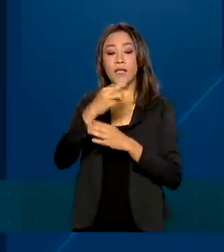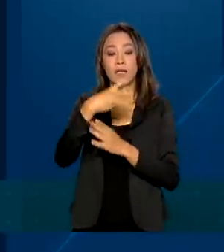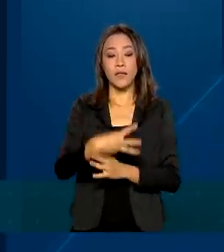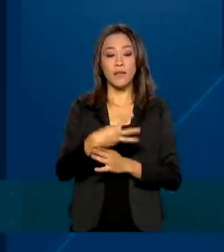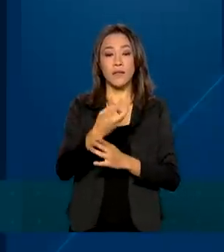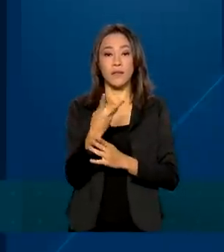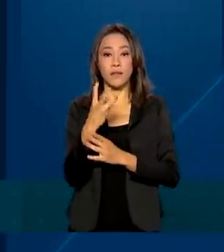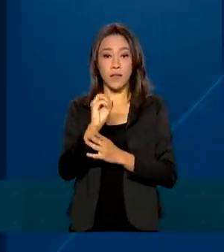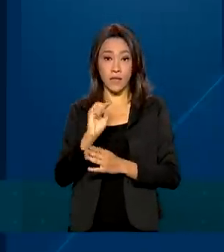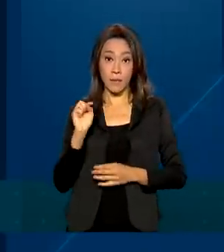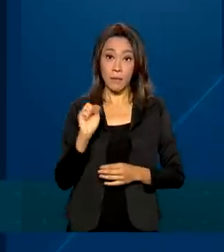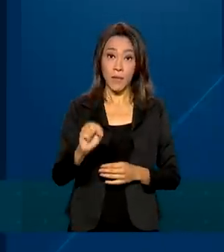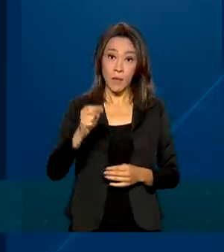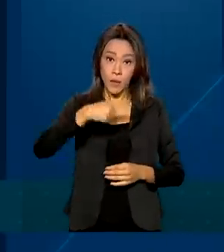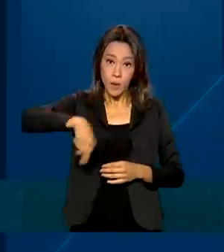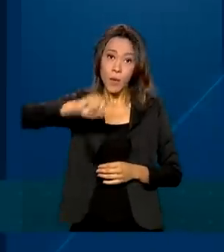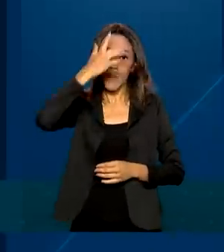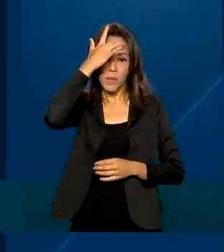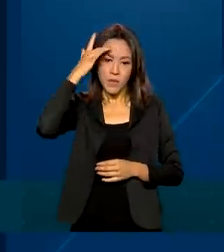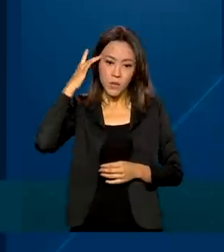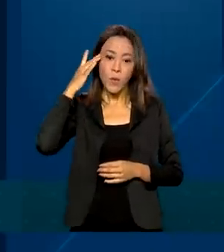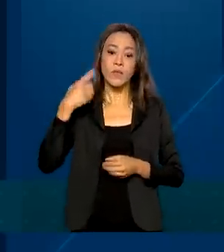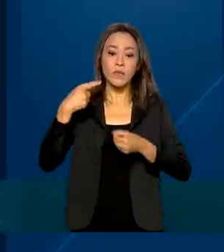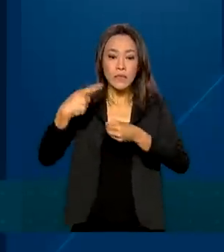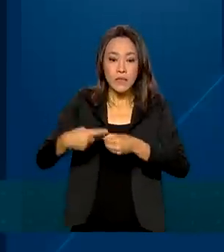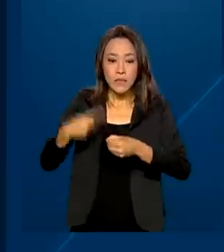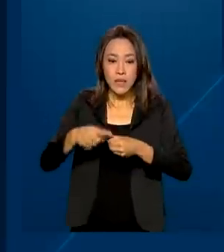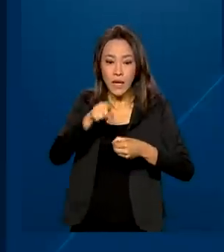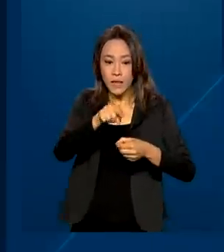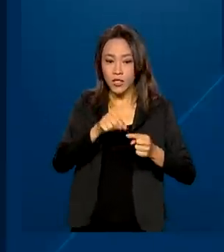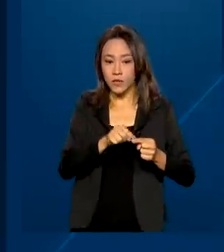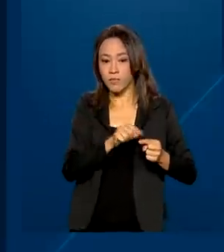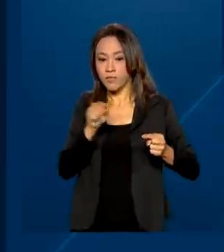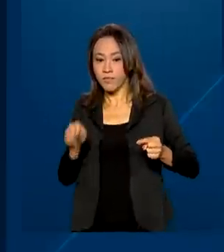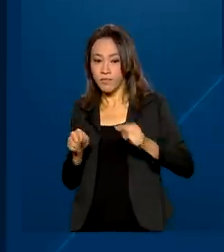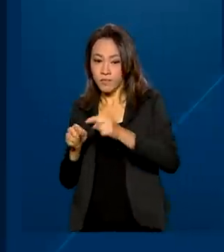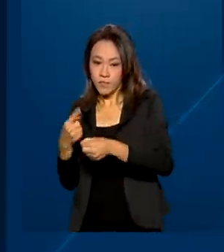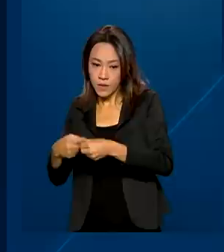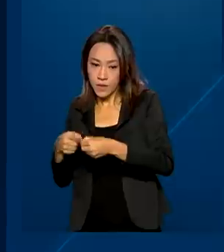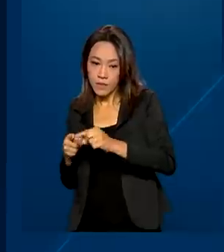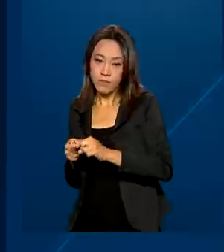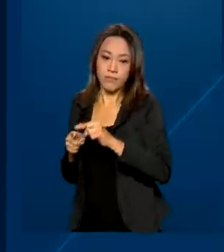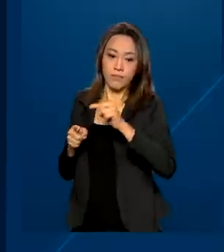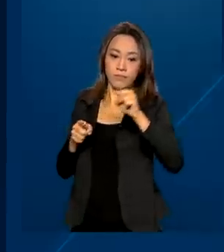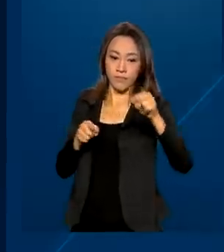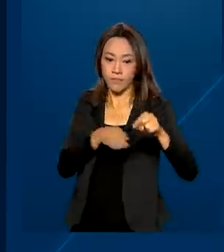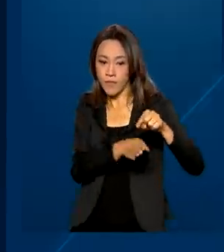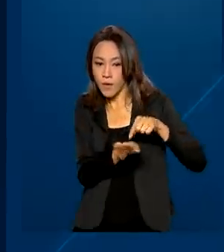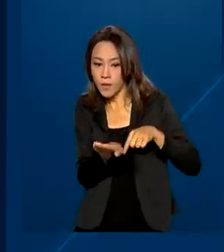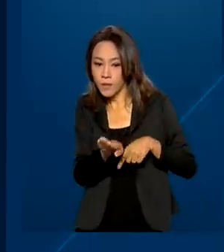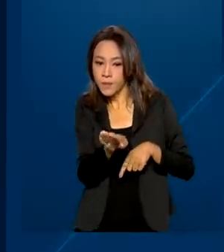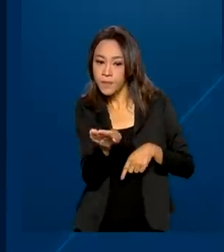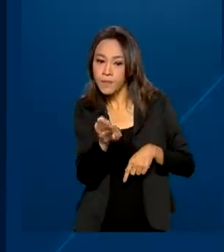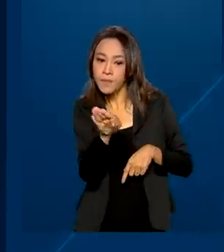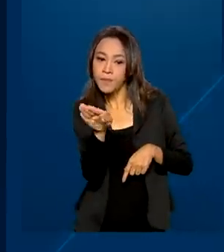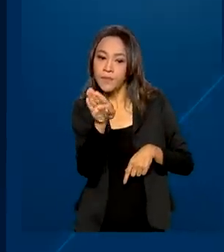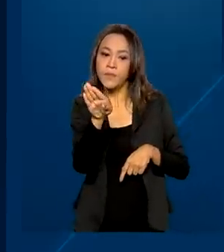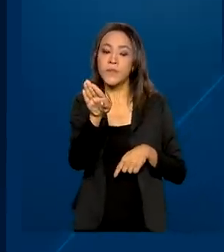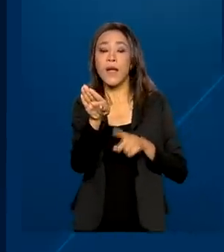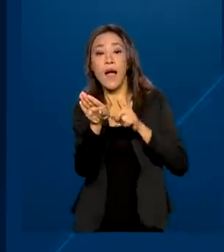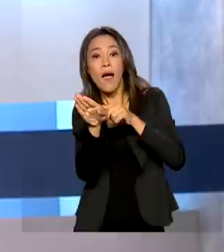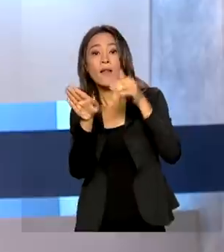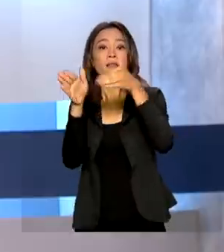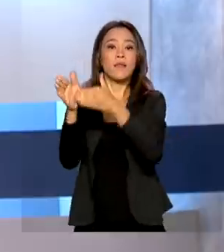330 mil pessoas nas regiões do Ceridó, do Vale do Açú e na parte central do Rio Grande do